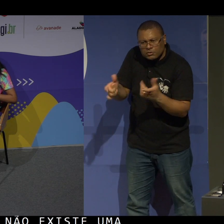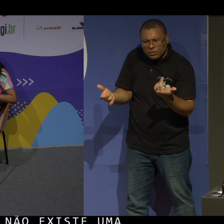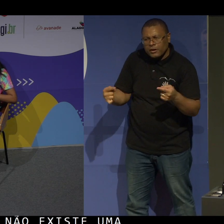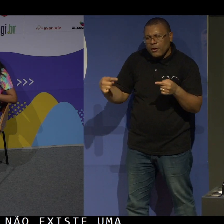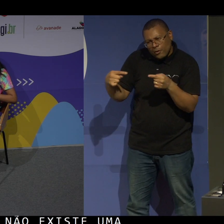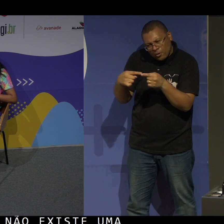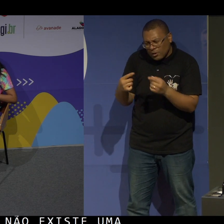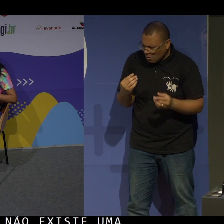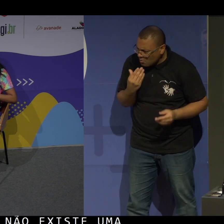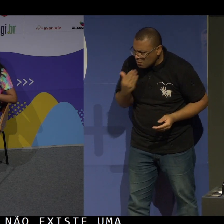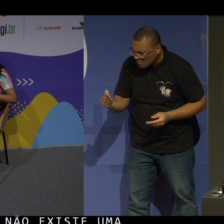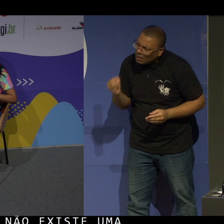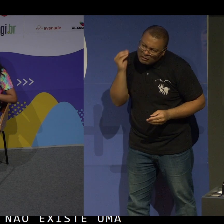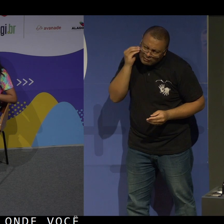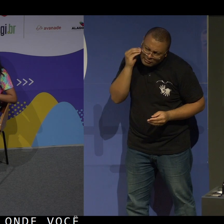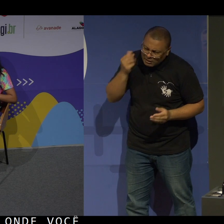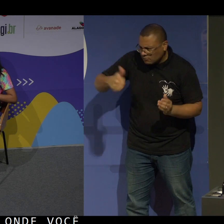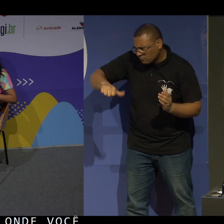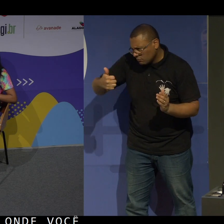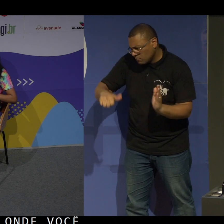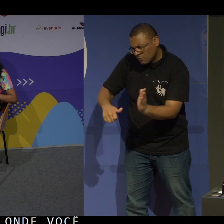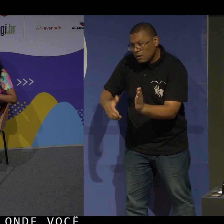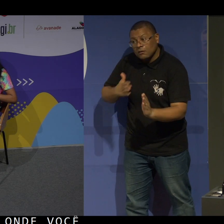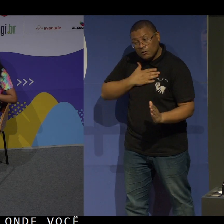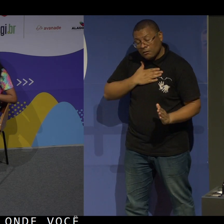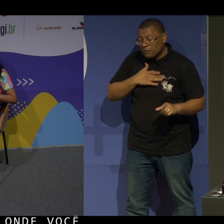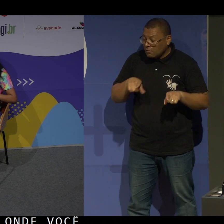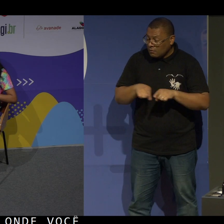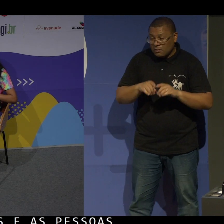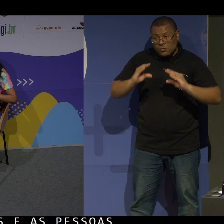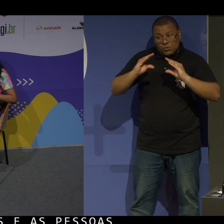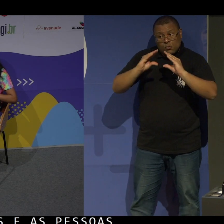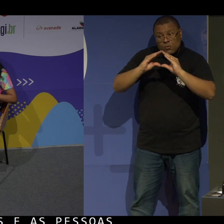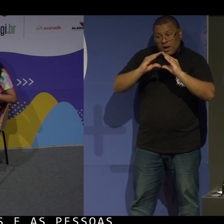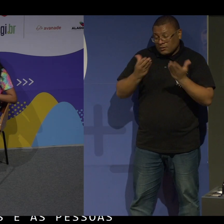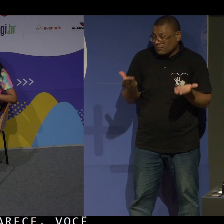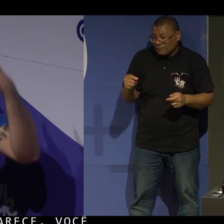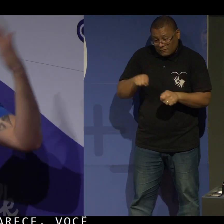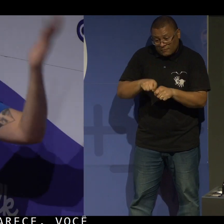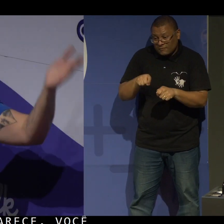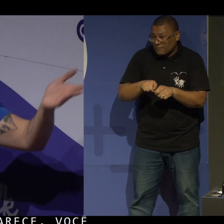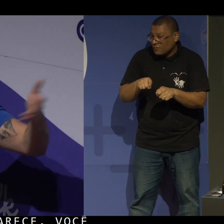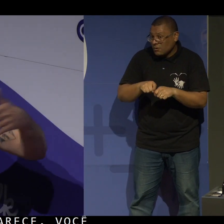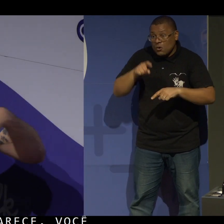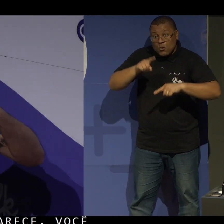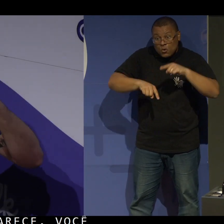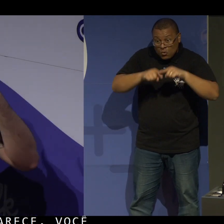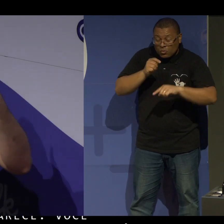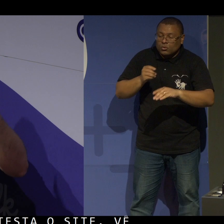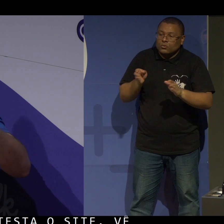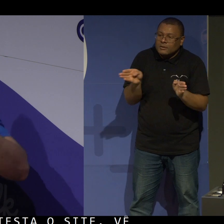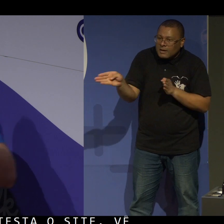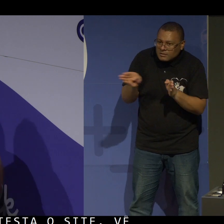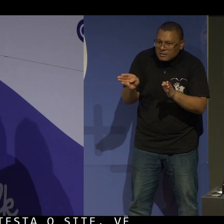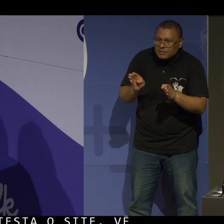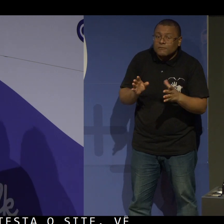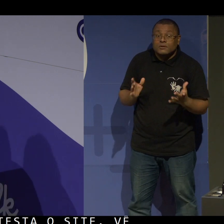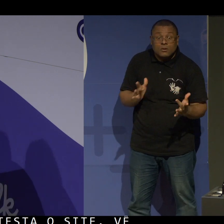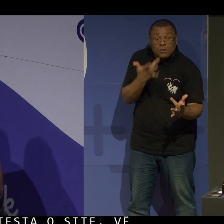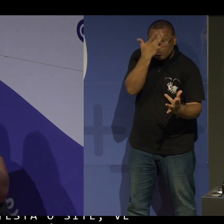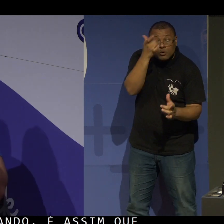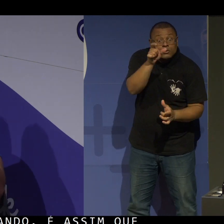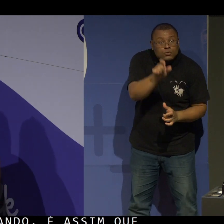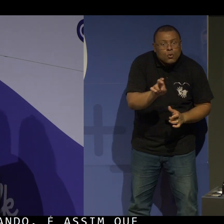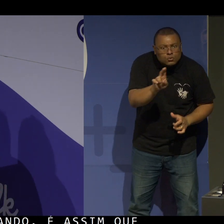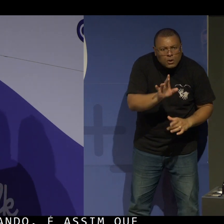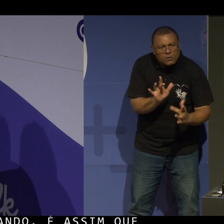testa meu site, vê se ele está funcionando. Quando foi assim, é assim que a gente garante que os nossos produtos estejam acessíveis, é sempre em contato com